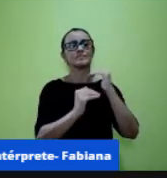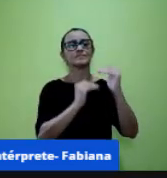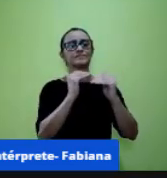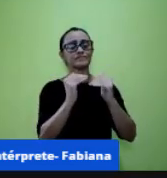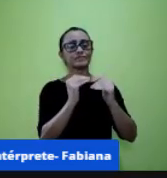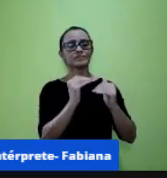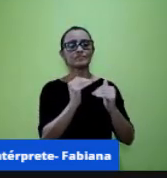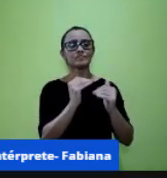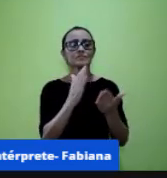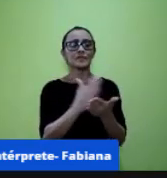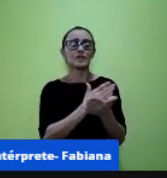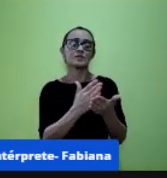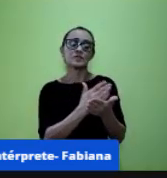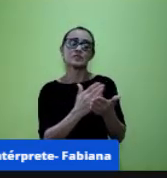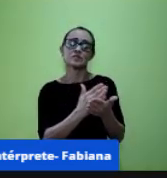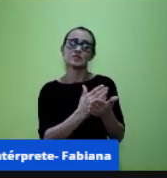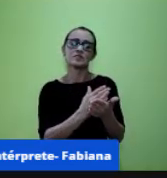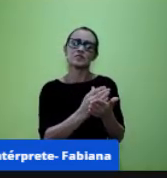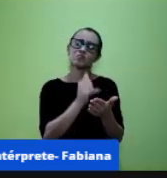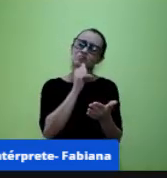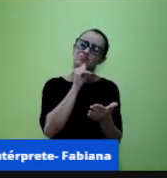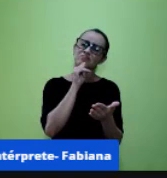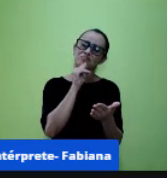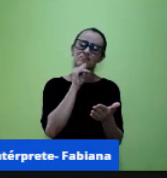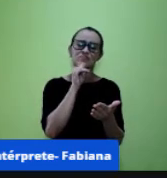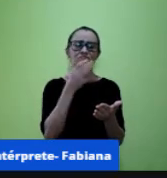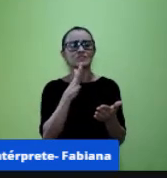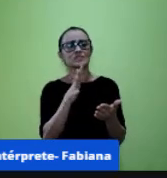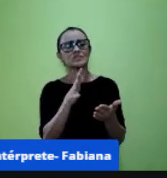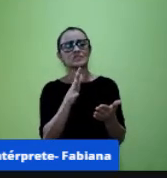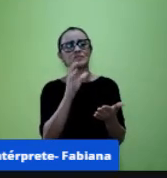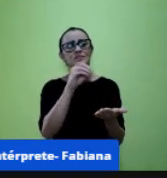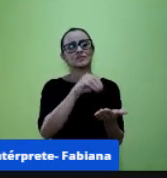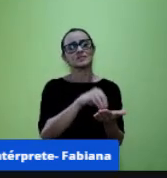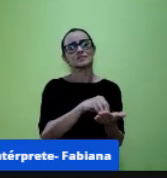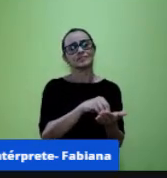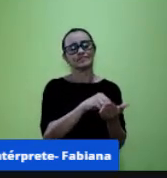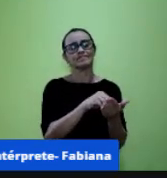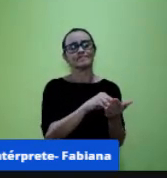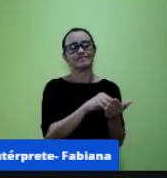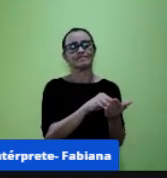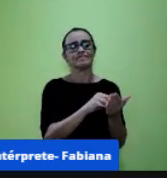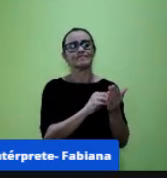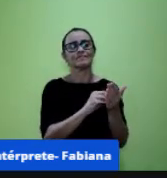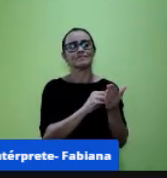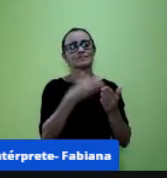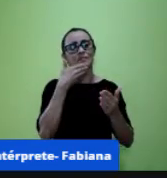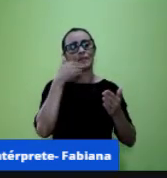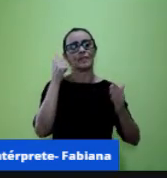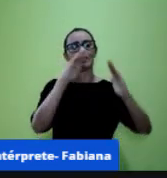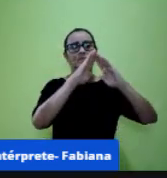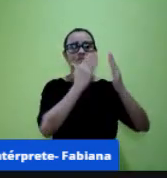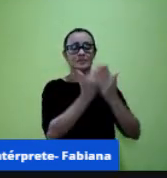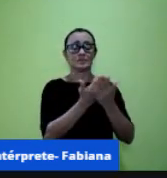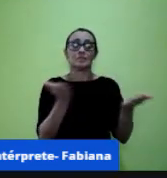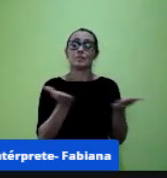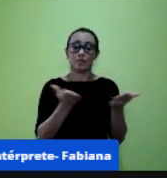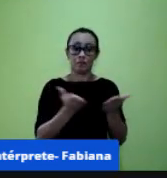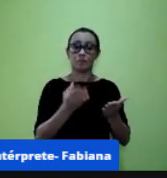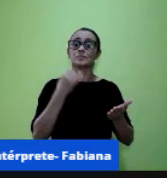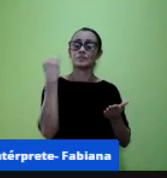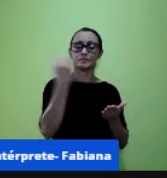escola e agora com a pandemia ela precisa nós precisamos usá-la nós precisamos